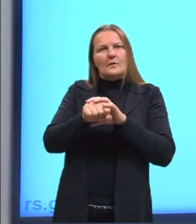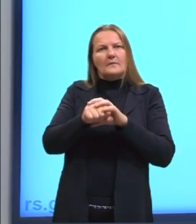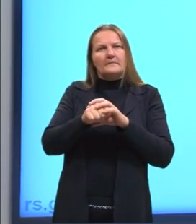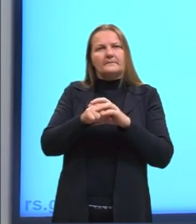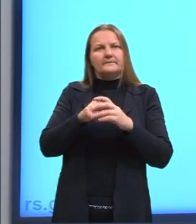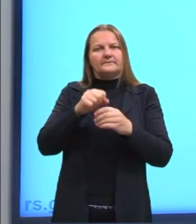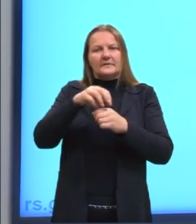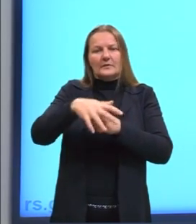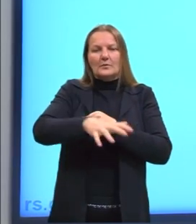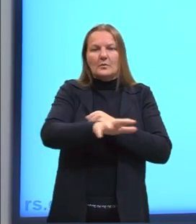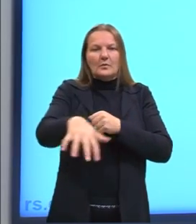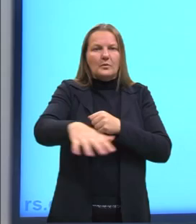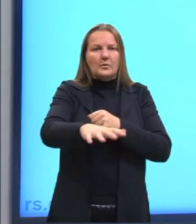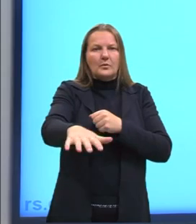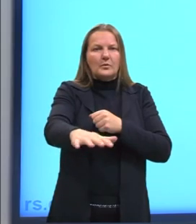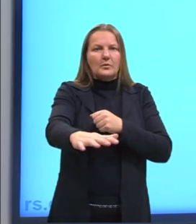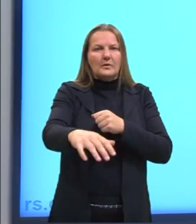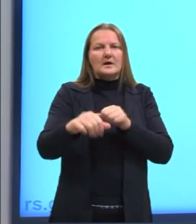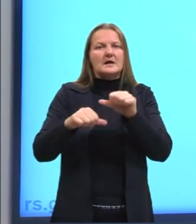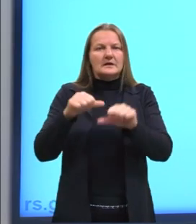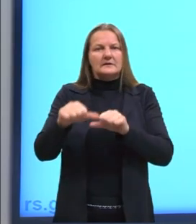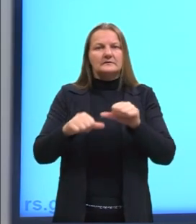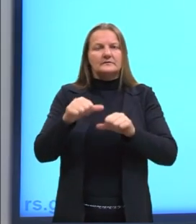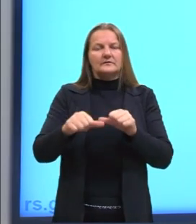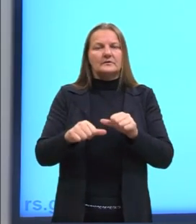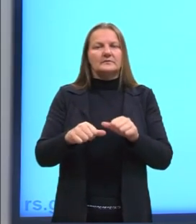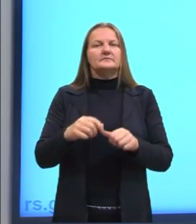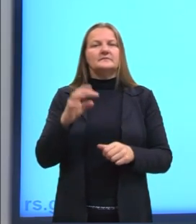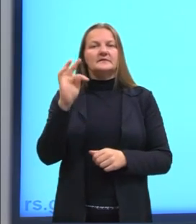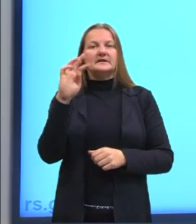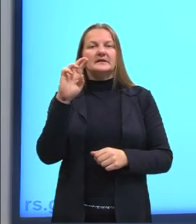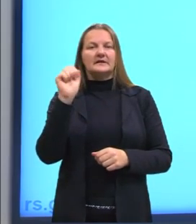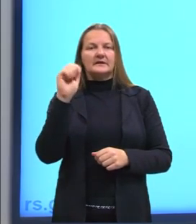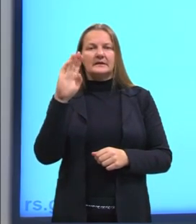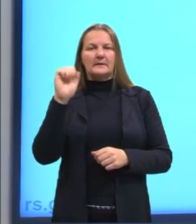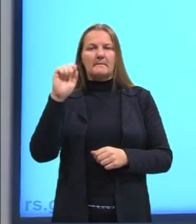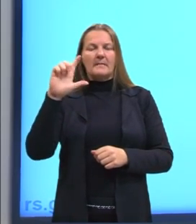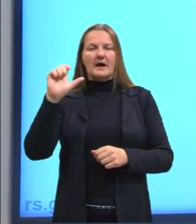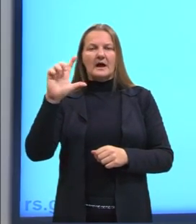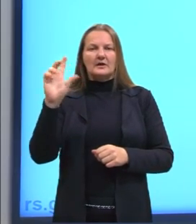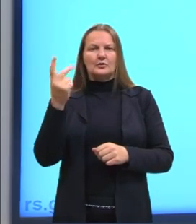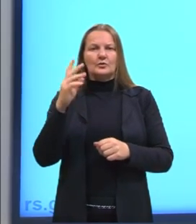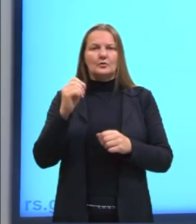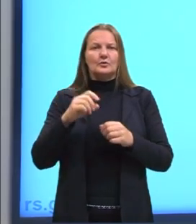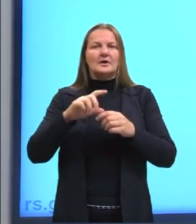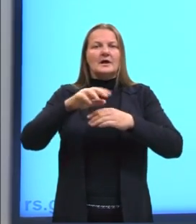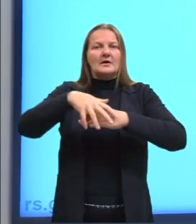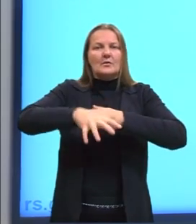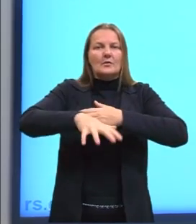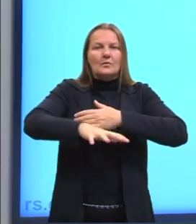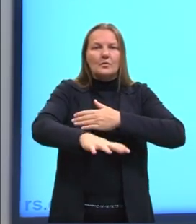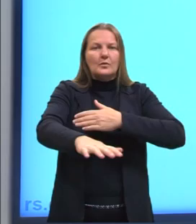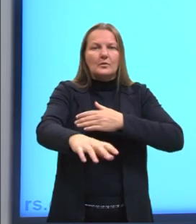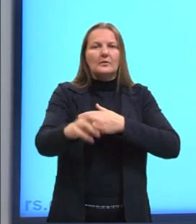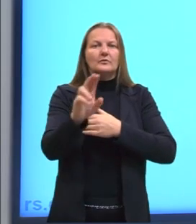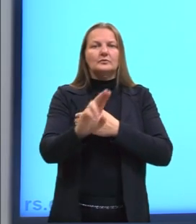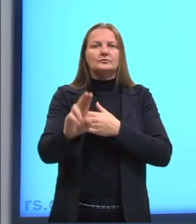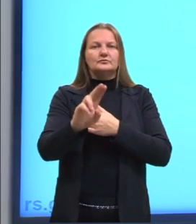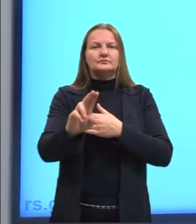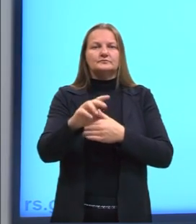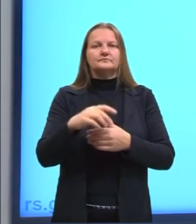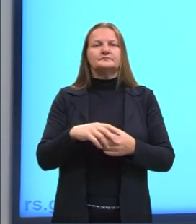passa a ser desorganizada. Ela se transforma em trabalho e quer dizer, então, que ela não consegue mais realizar trabalho útil, né?